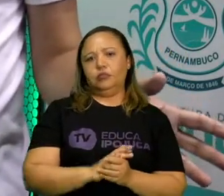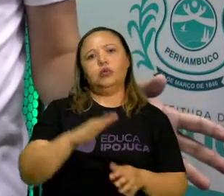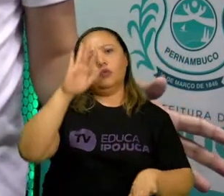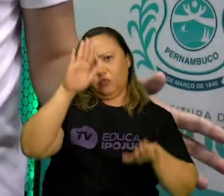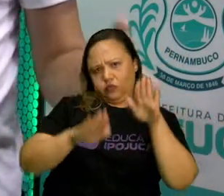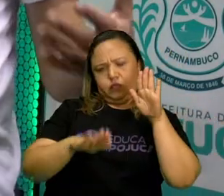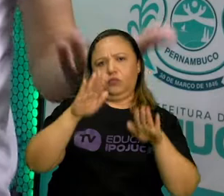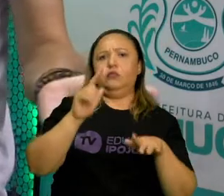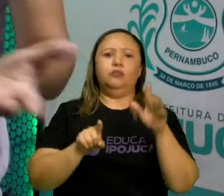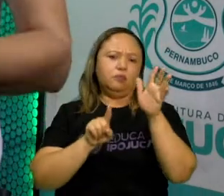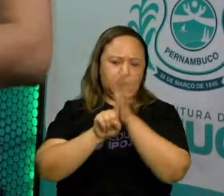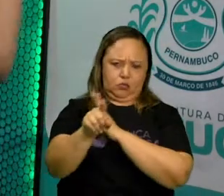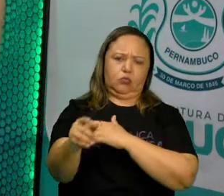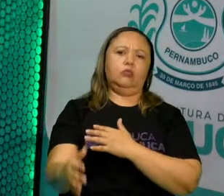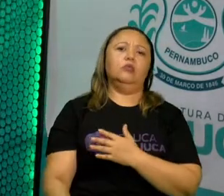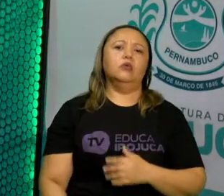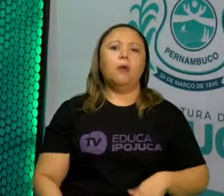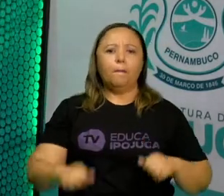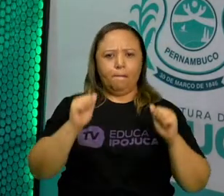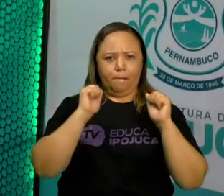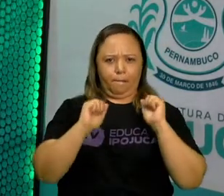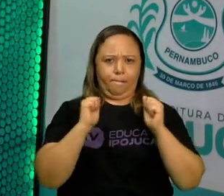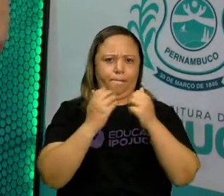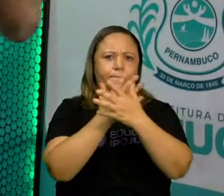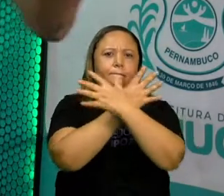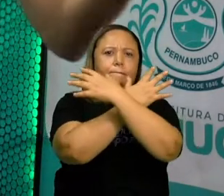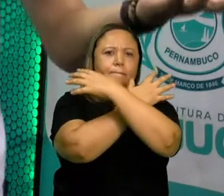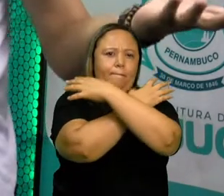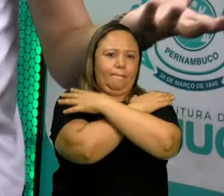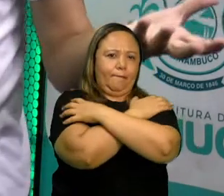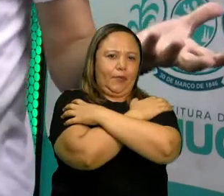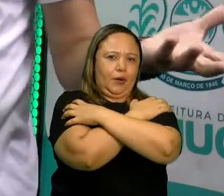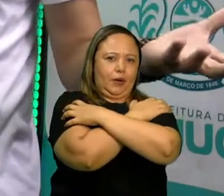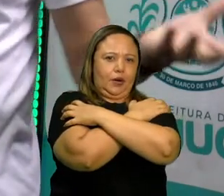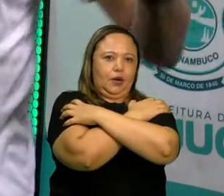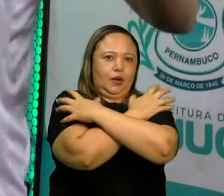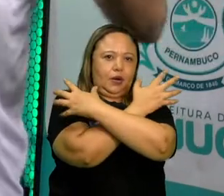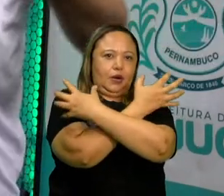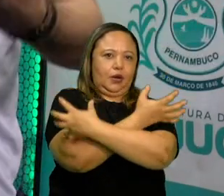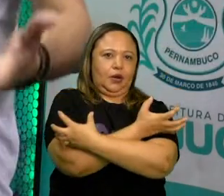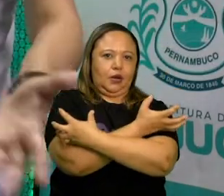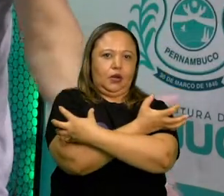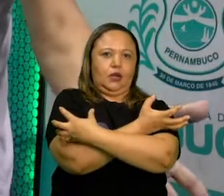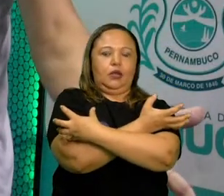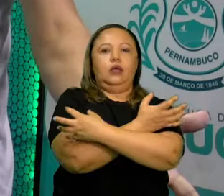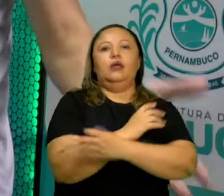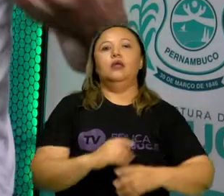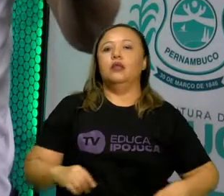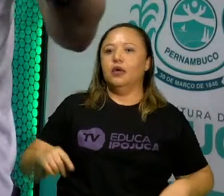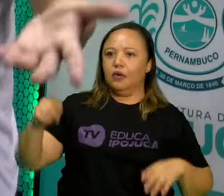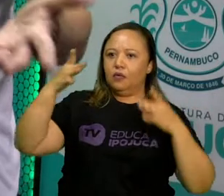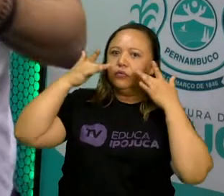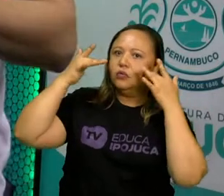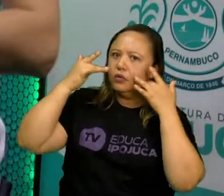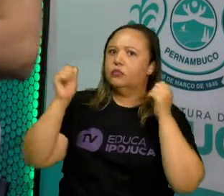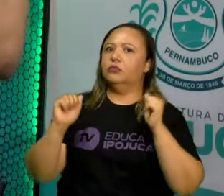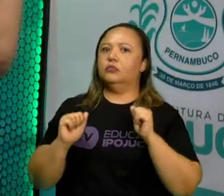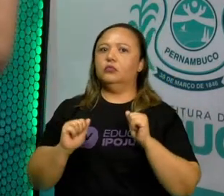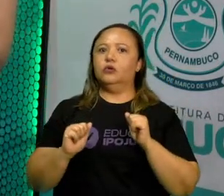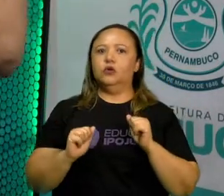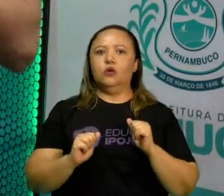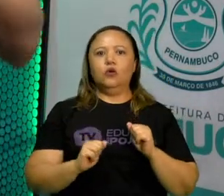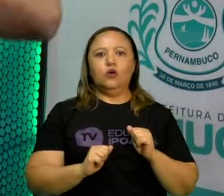no teatro de sombras? Pode. Eu posso fazer uma peça de Shakespeare, Ormei e Julieta? Pode.